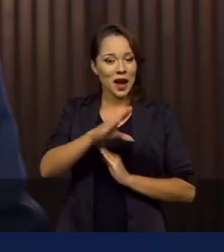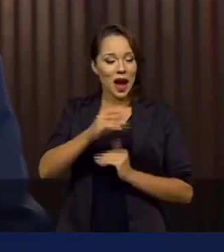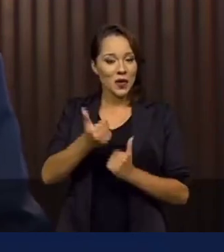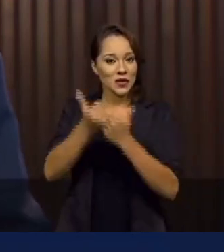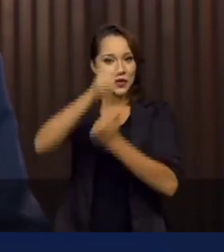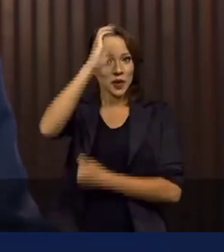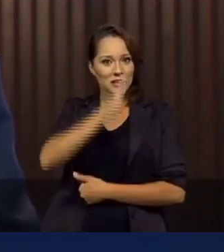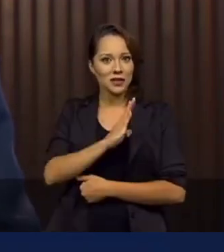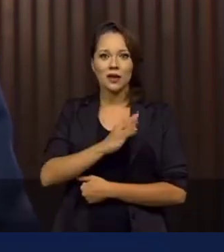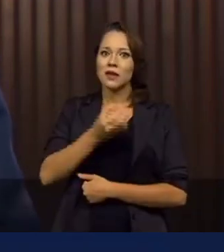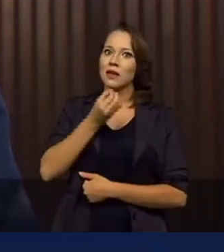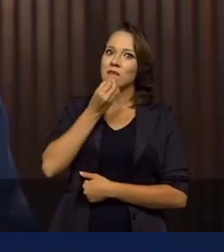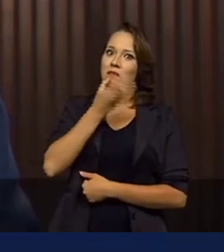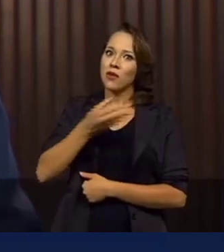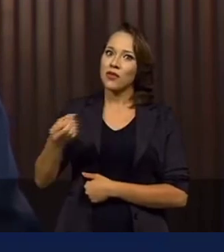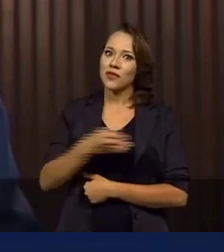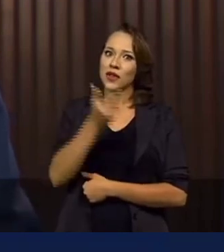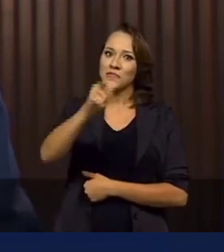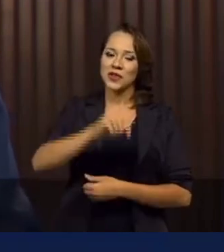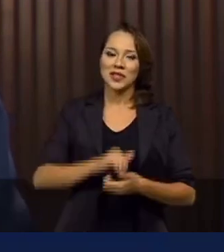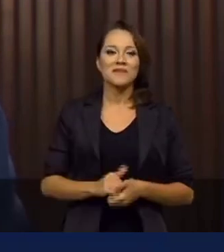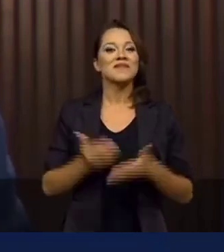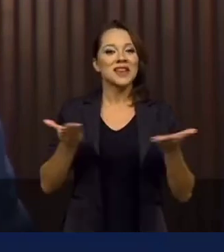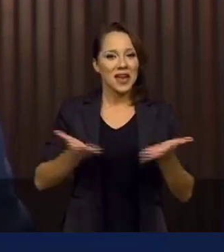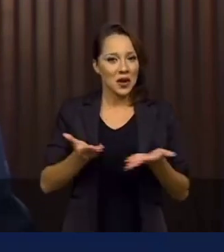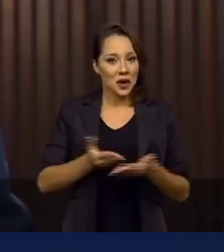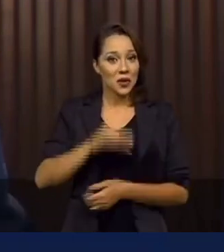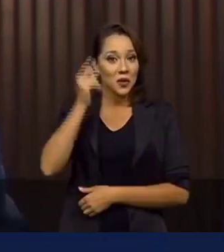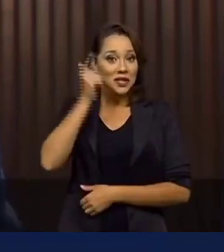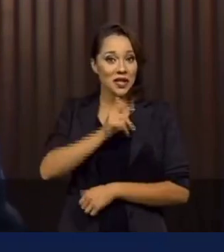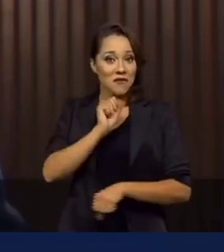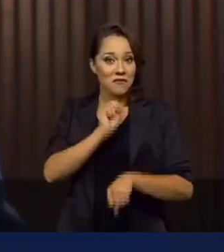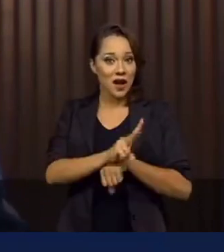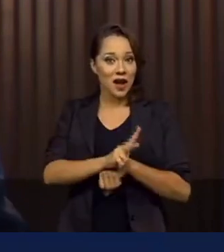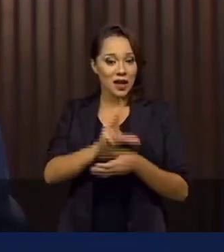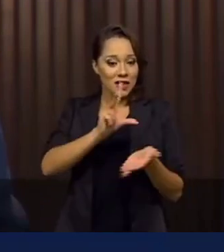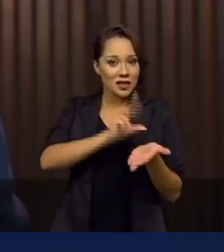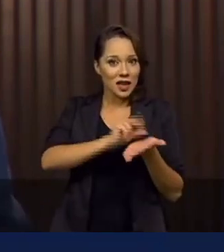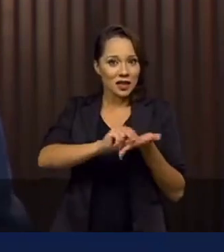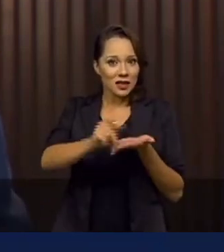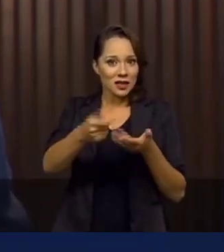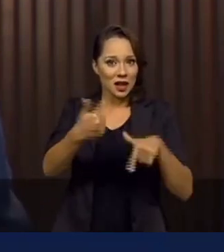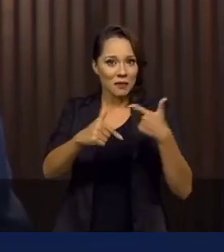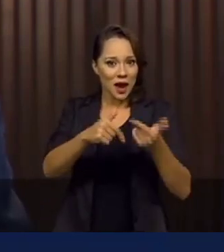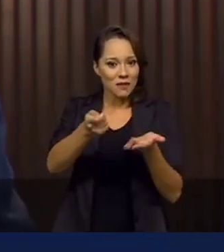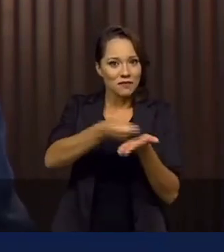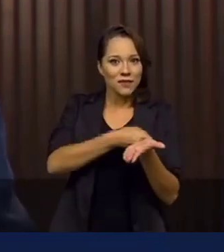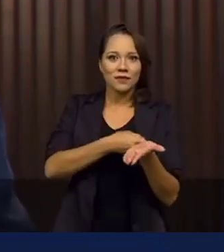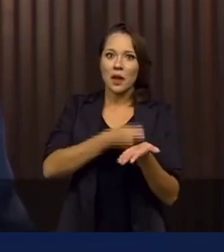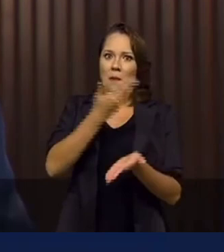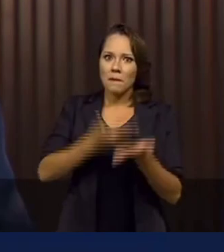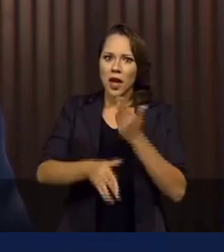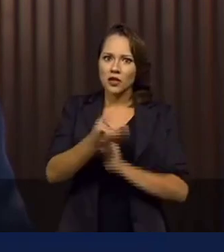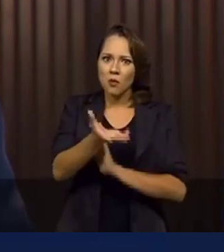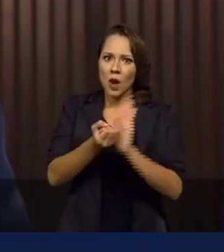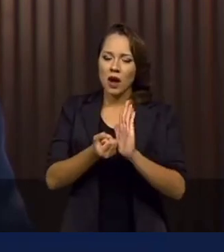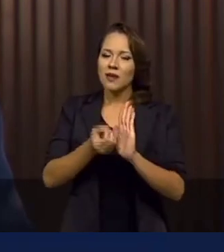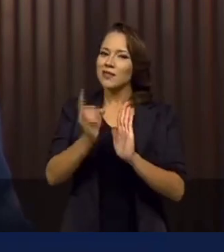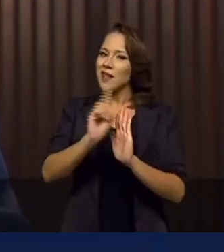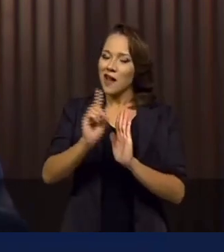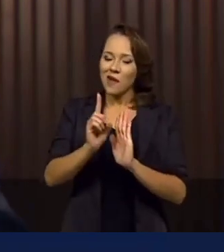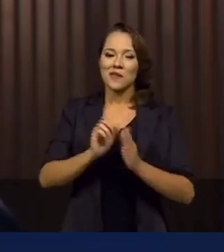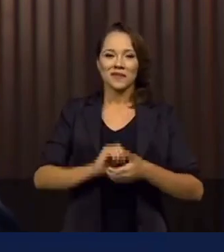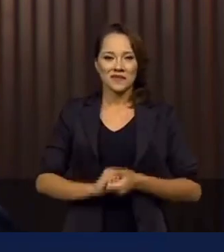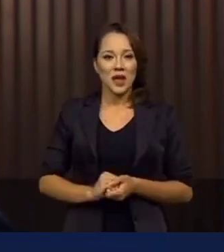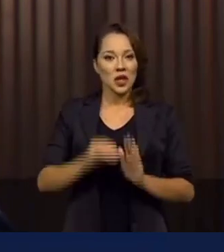conta com outra boa novidade. Agora, quem conseguir uma vaga com carteira assinada, não perde mais o seu benefício mensal.